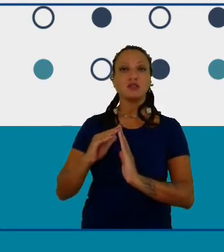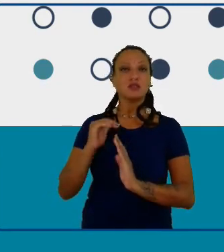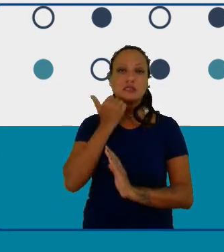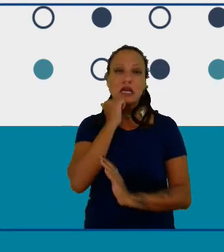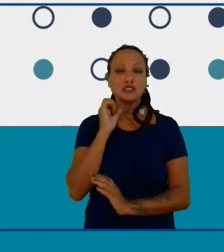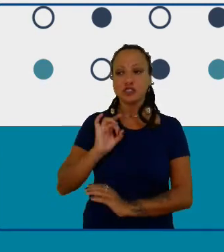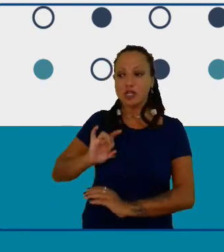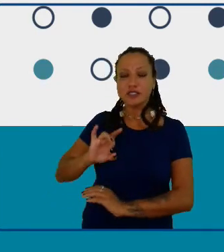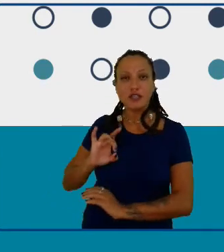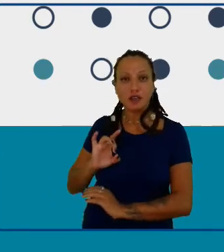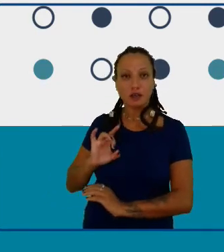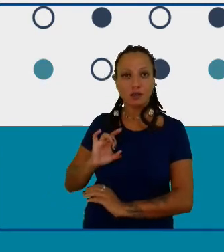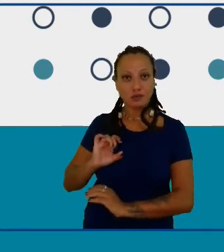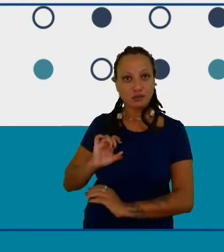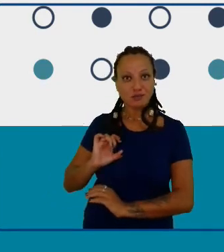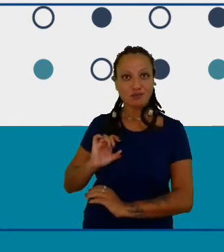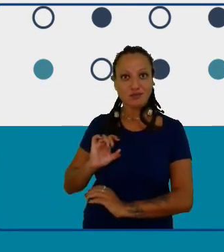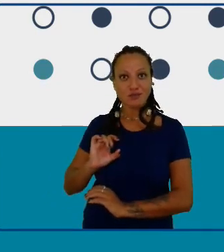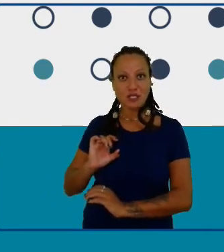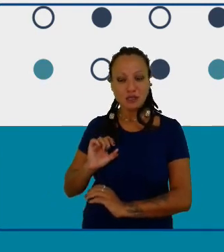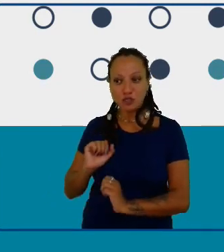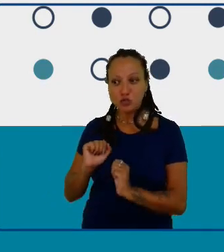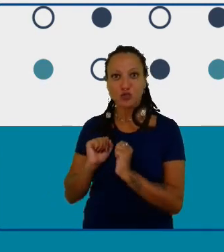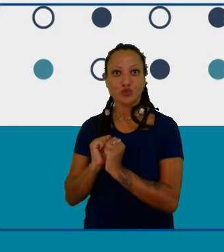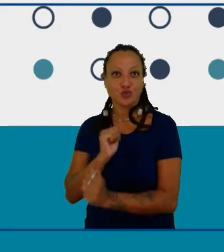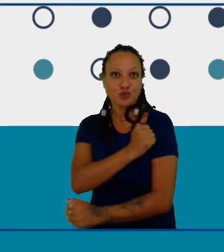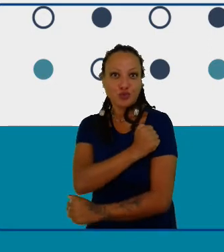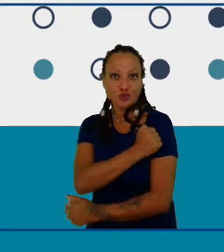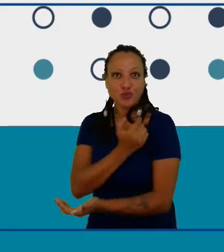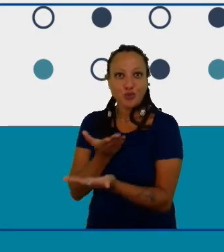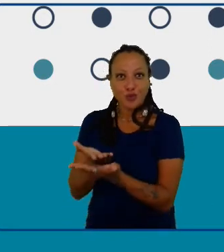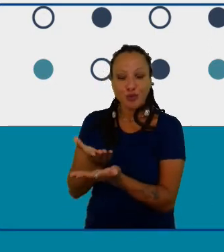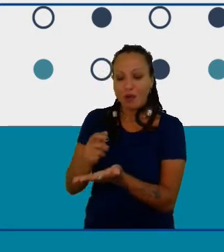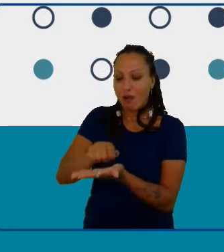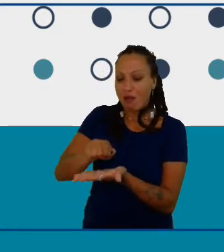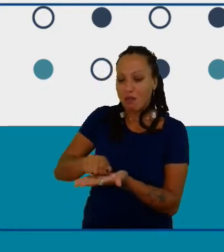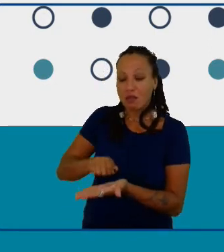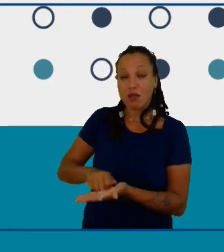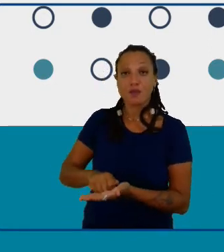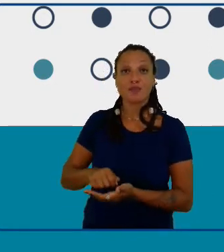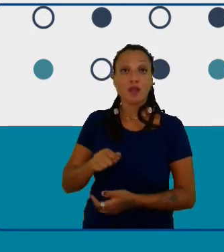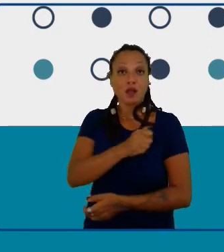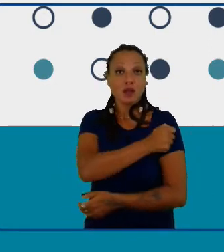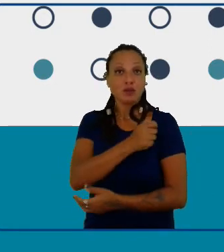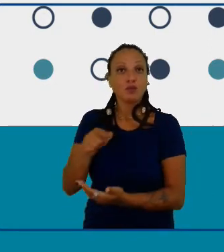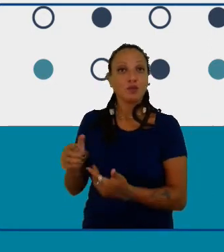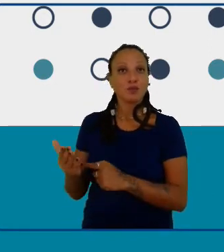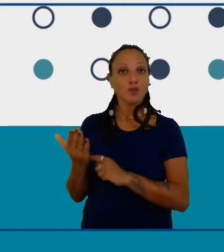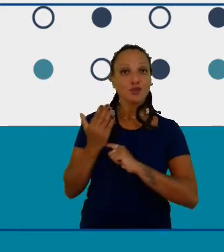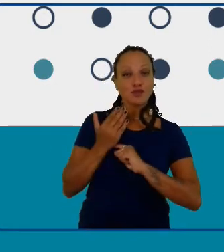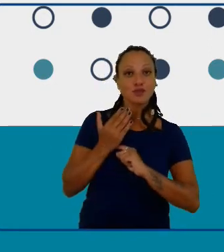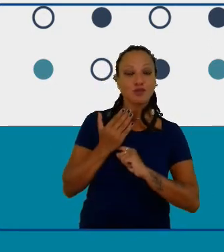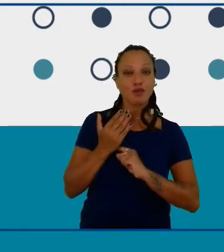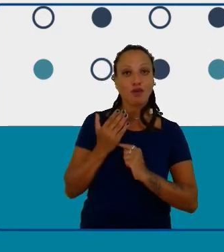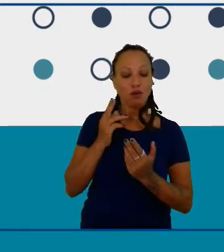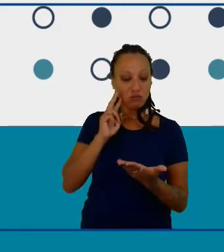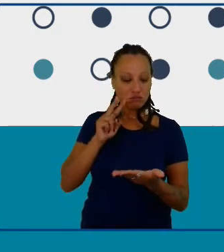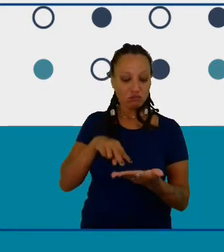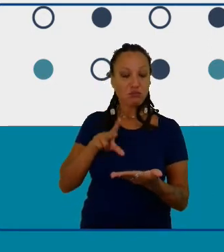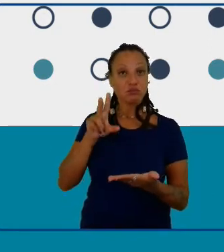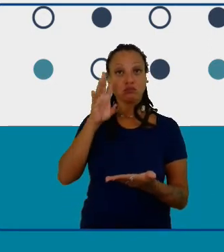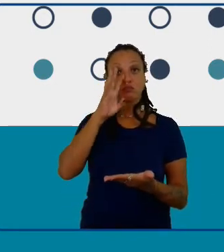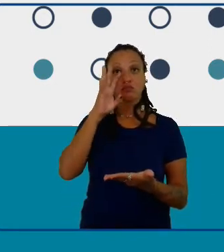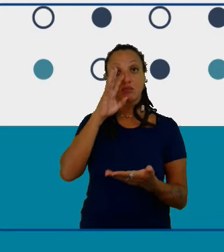eles mostraram um caderno que eles anotavam e eu fiquei assim falei caramba eu tenho que acompanhar esses alunos em algum